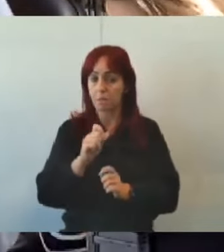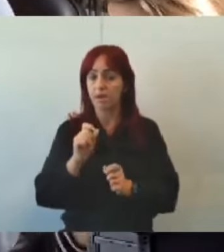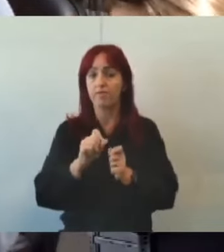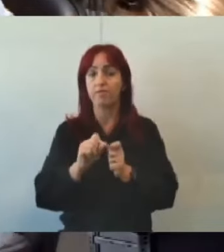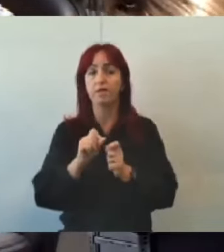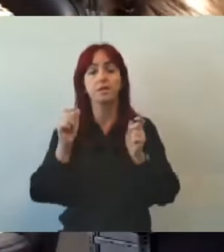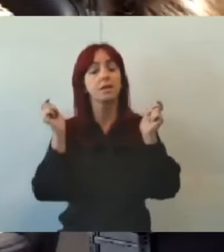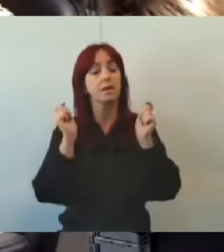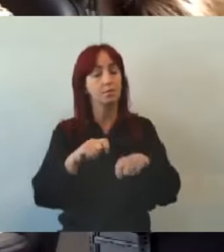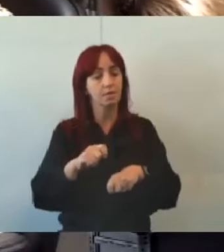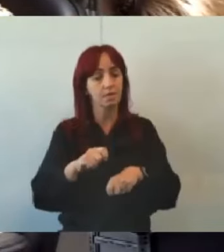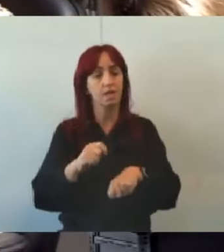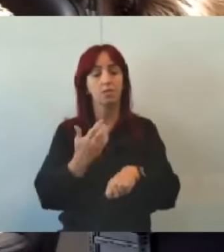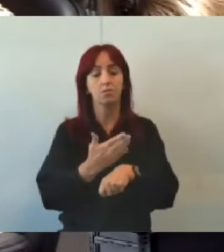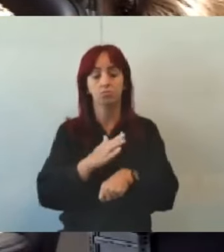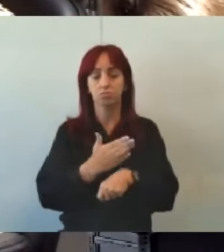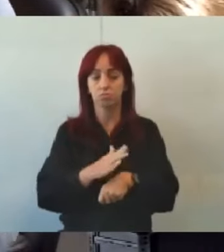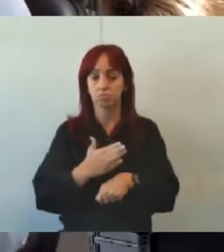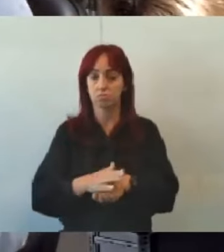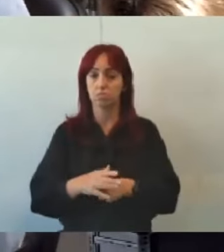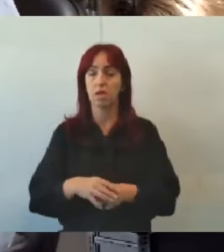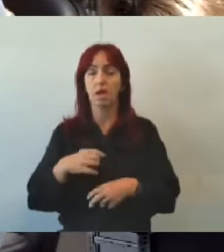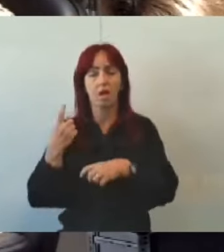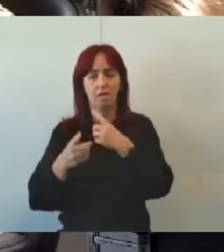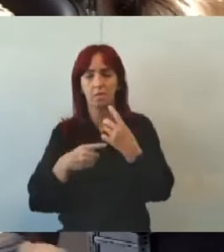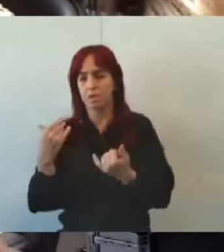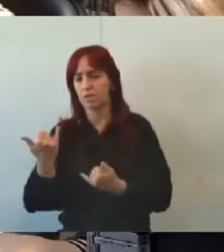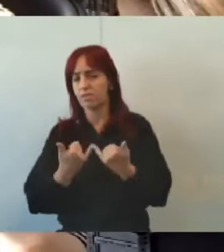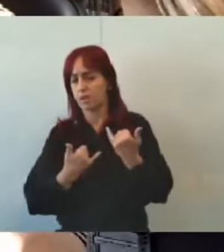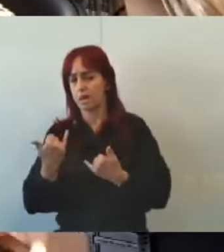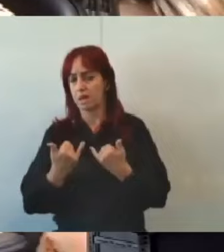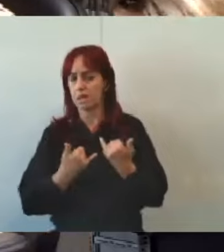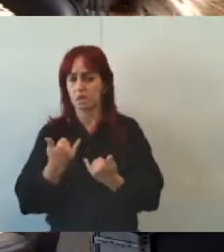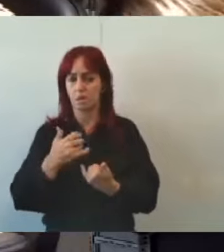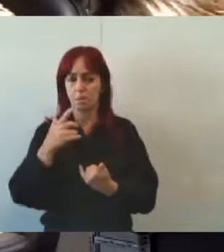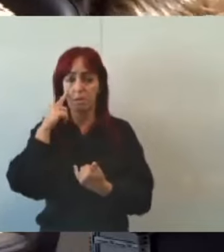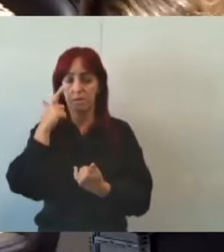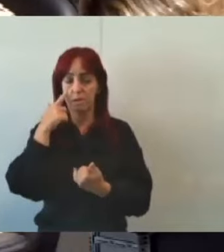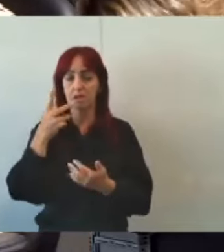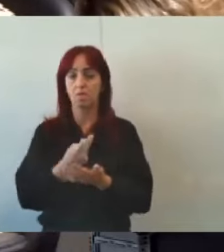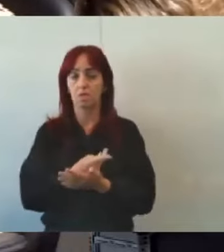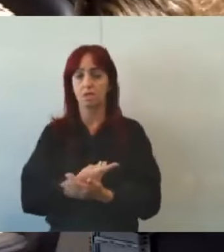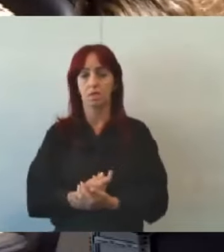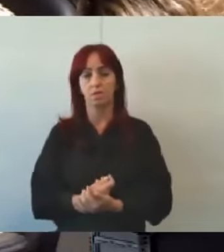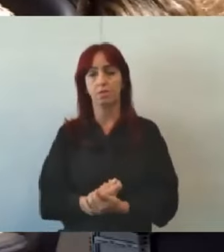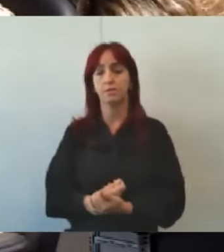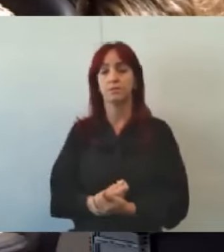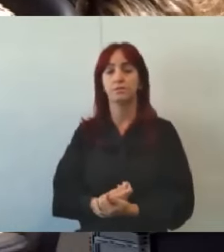capacitação. Depois a gente pega as informações para saber se isso está acontecendo. Pode passar.